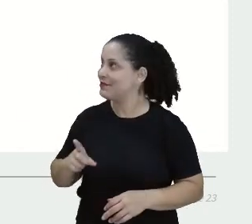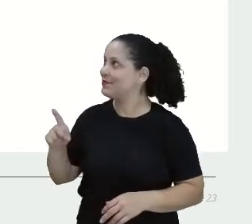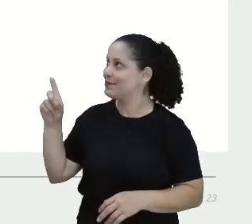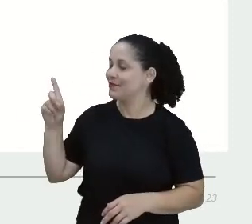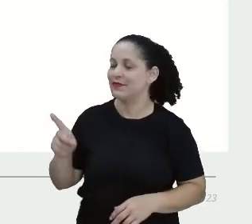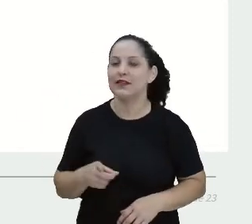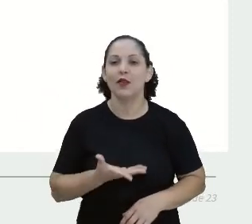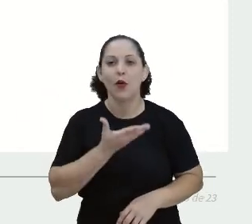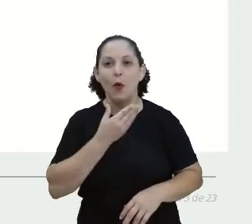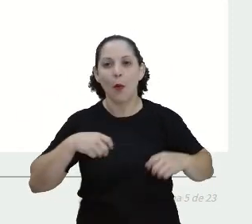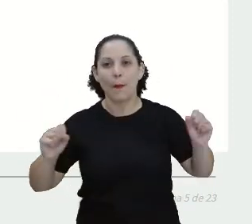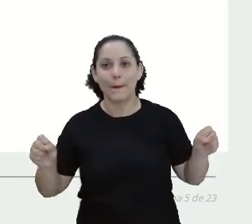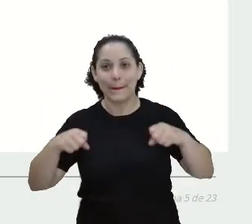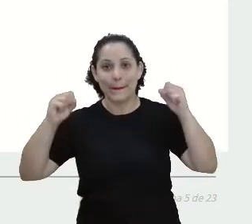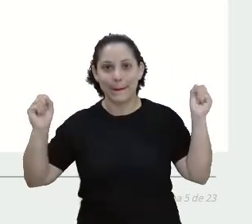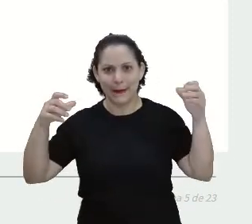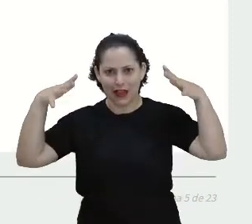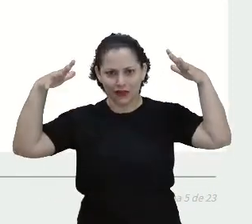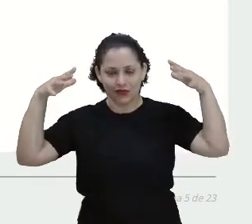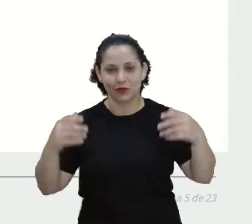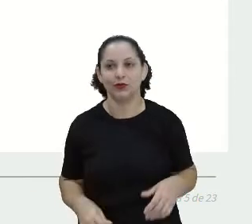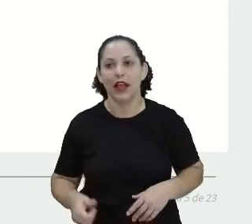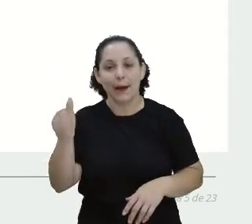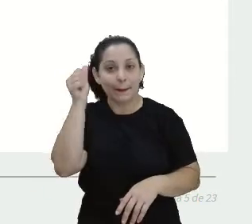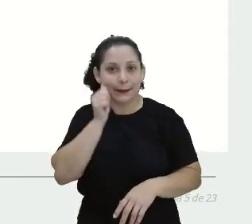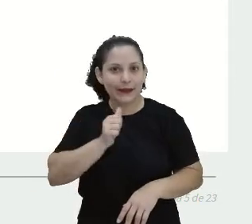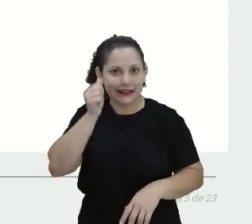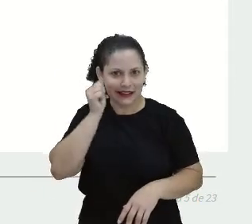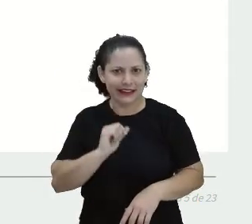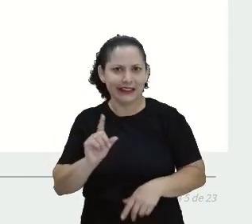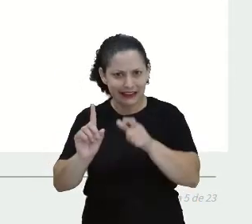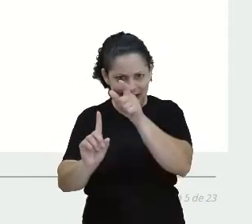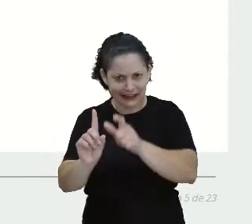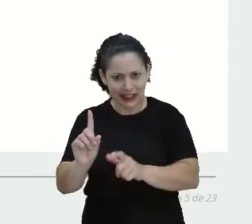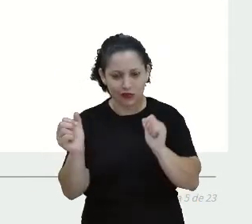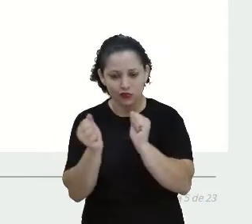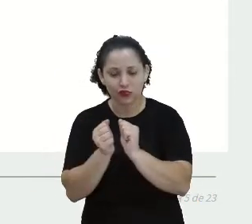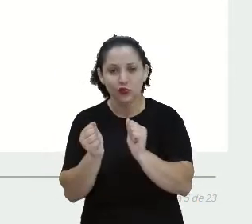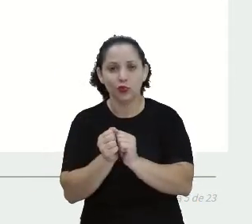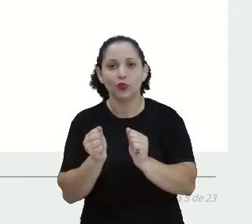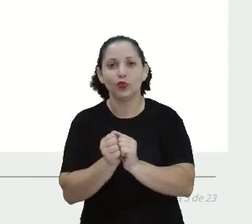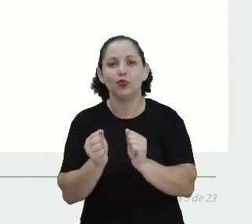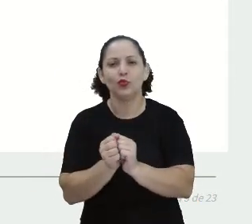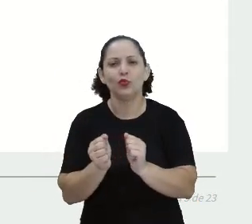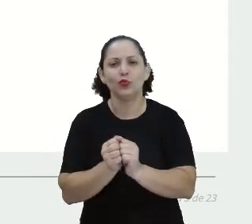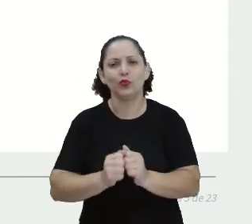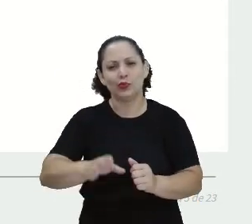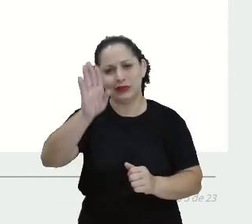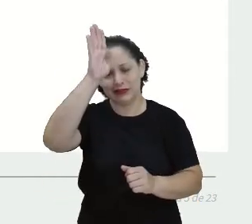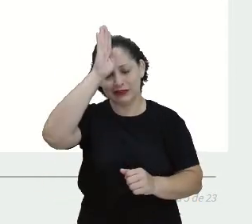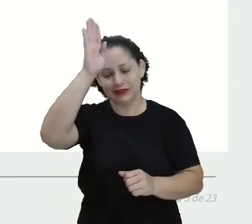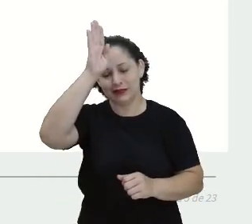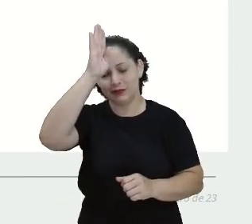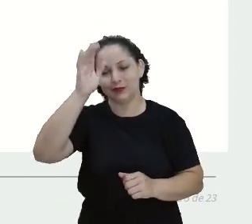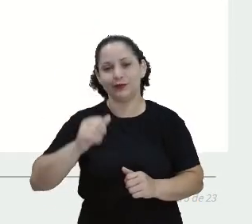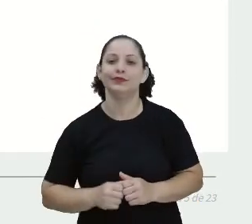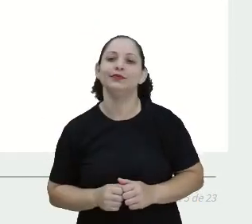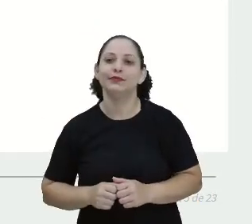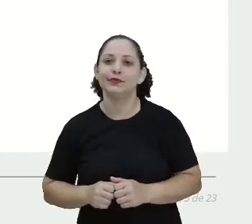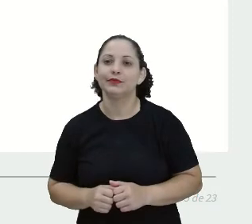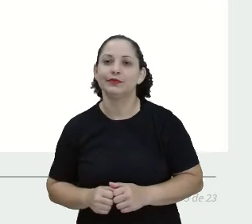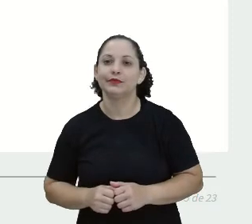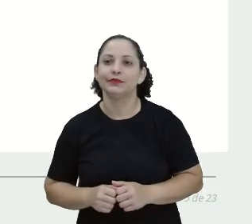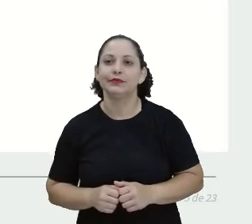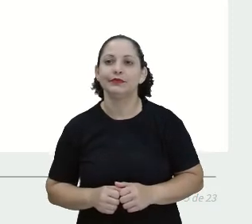O Mágico de Oz. Dorothy morava com seu tio Henrique e sua tia Emma no Casais.